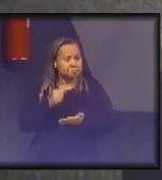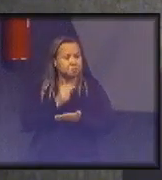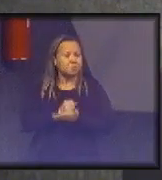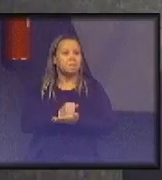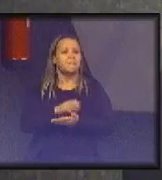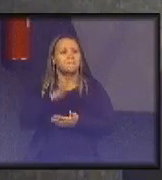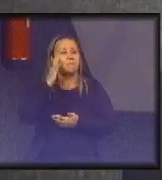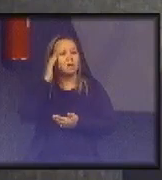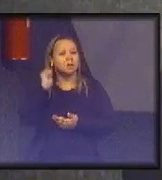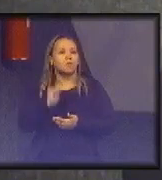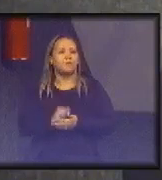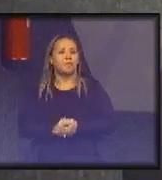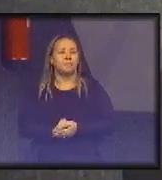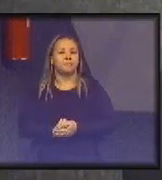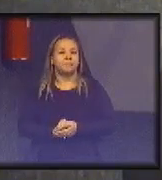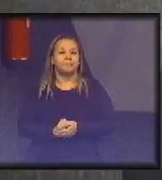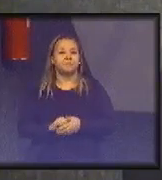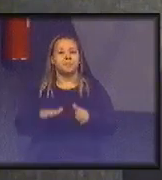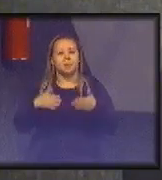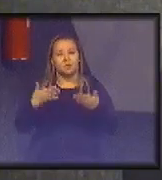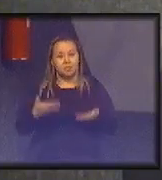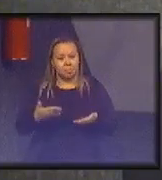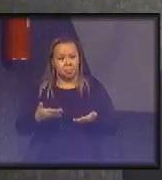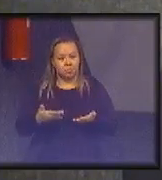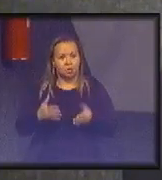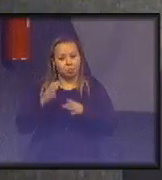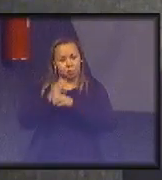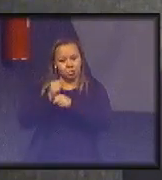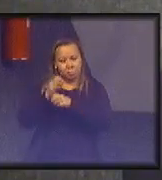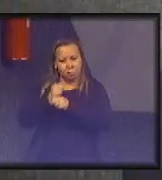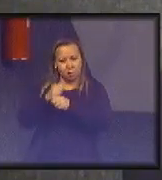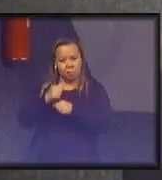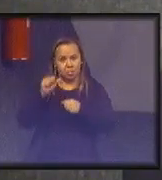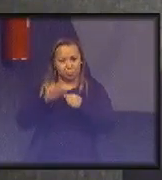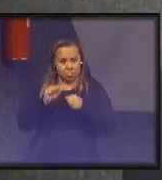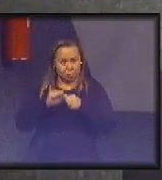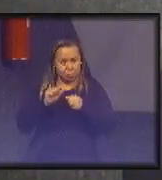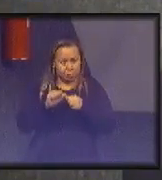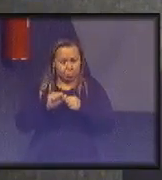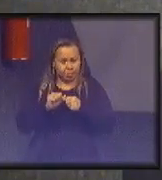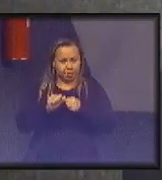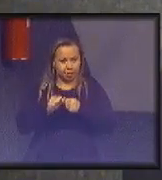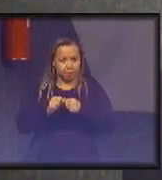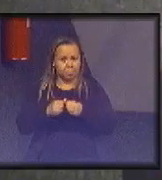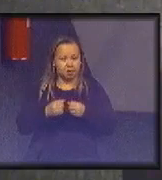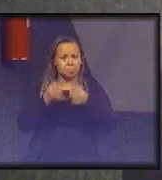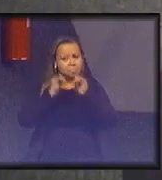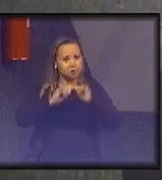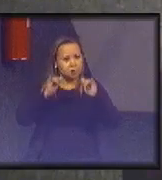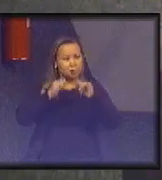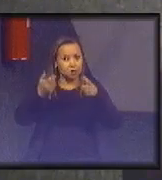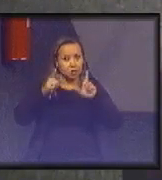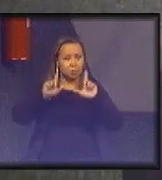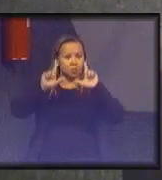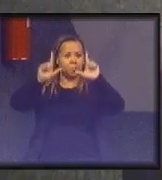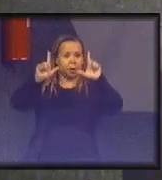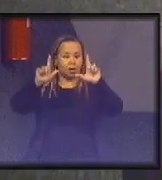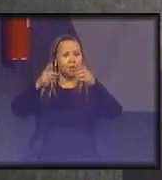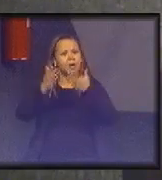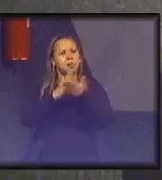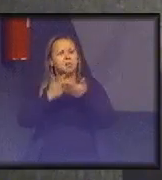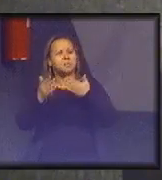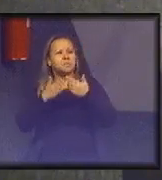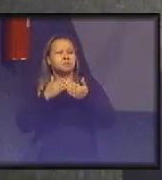Não é possível um dado. A gente manda a planilha de cálculo para que seja feita a conferência. A gente disponibiliza o painel. Há alguns casos